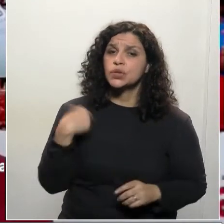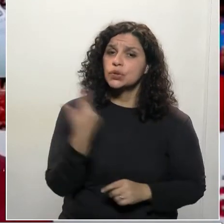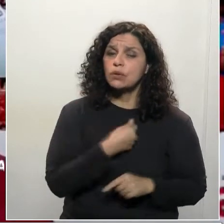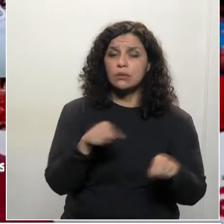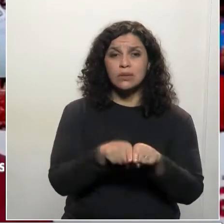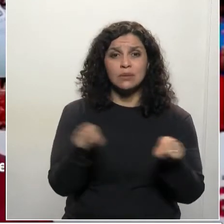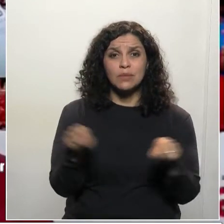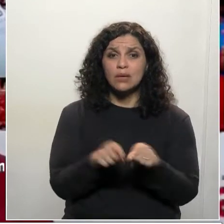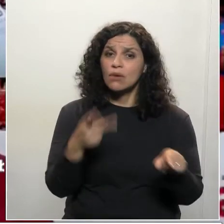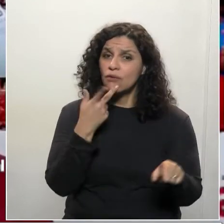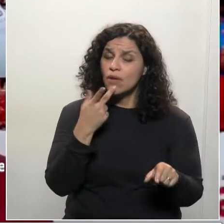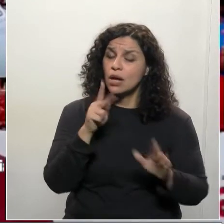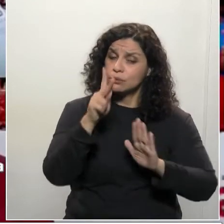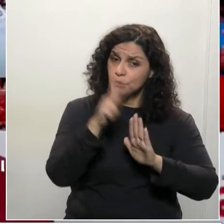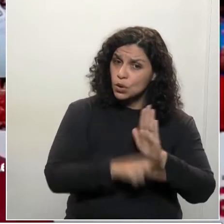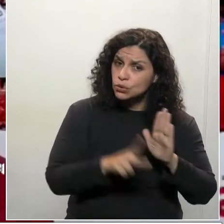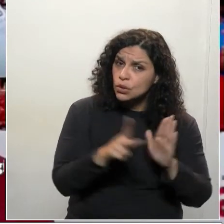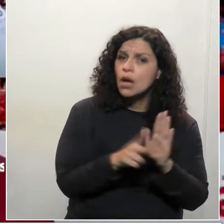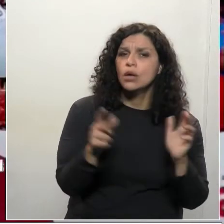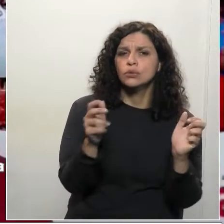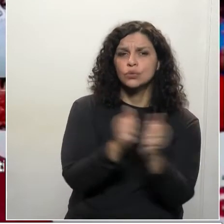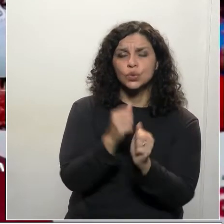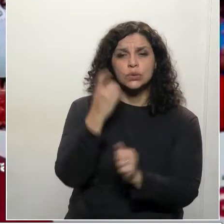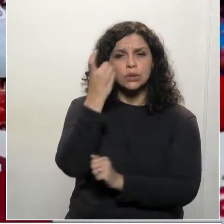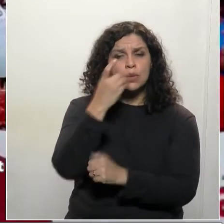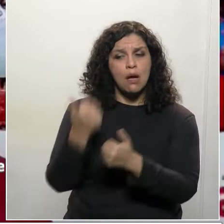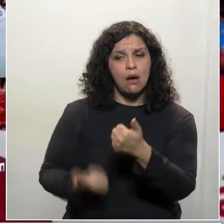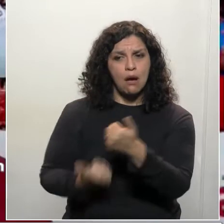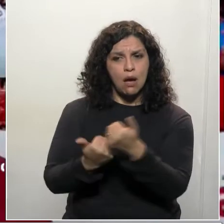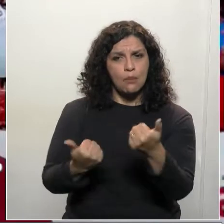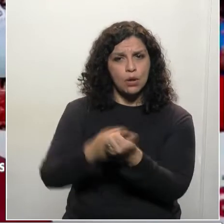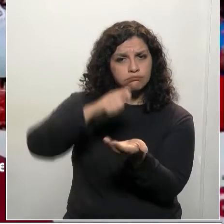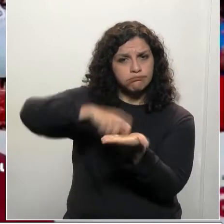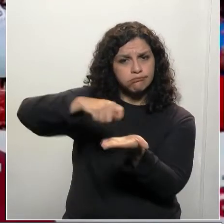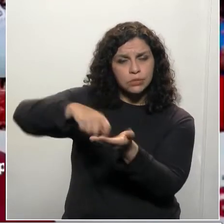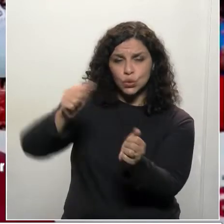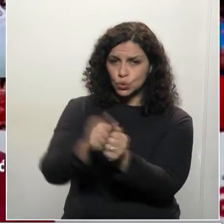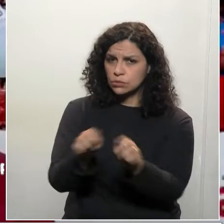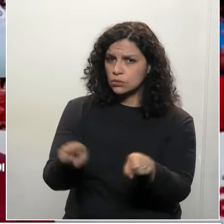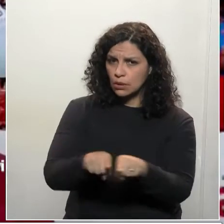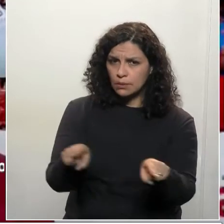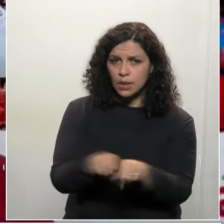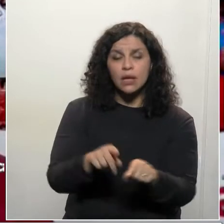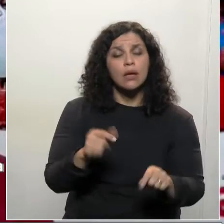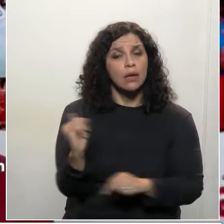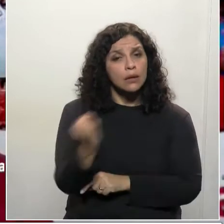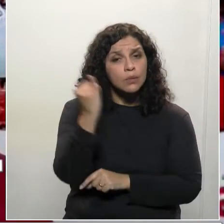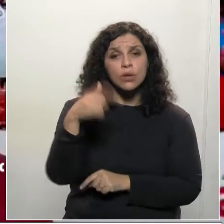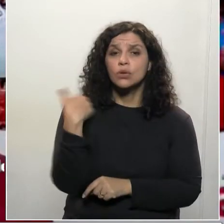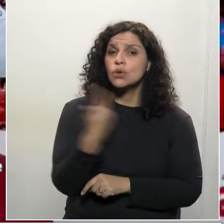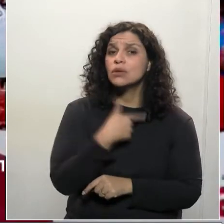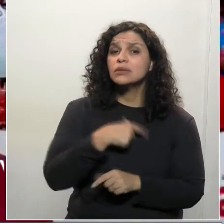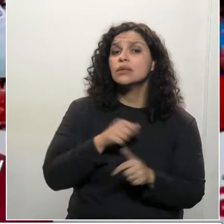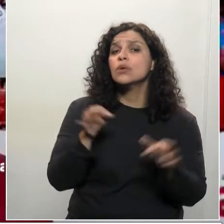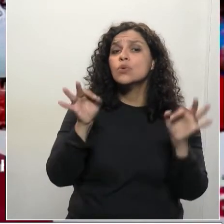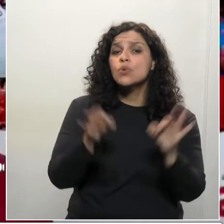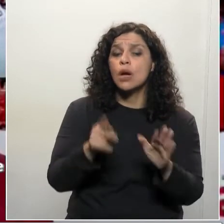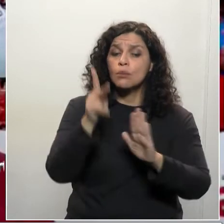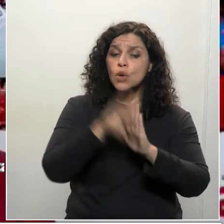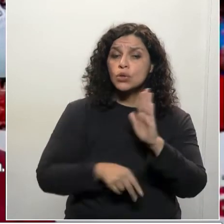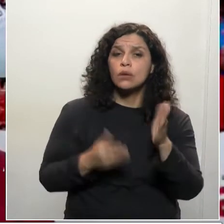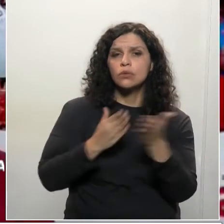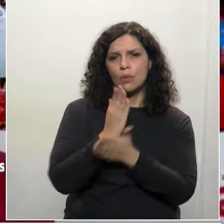quero reforçar aqui o meu projeto, junto com os demais deputados que subscreveram comigo, da importância de termos esse projeto